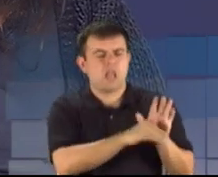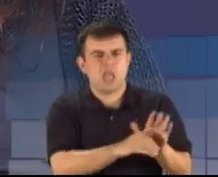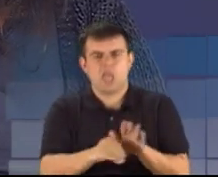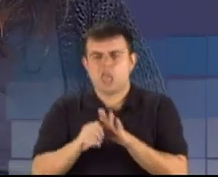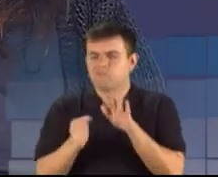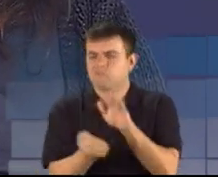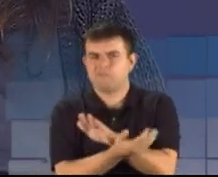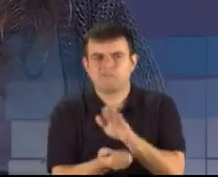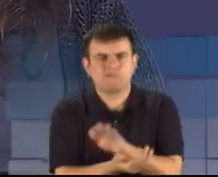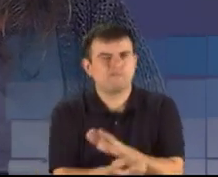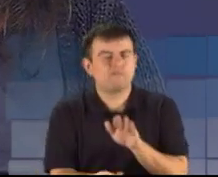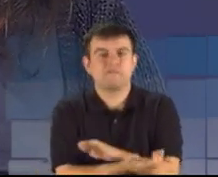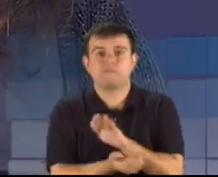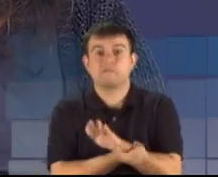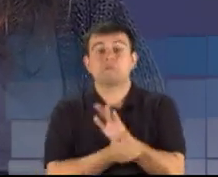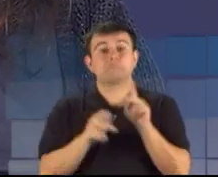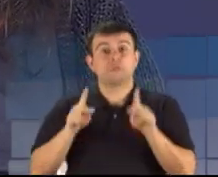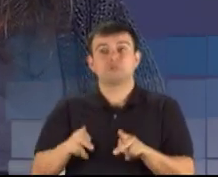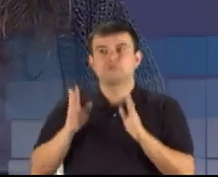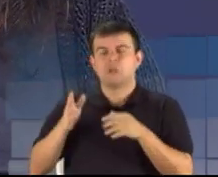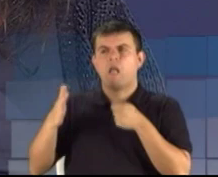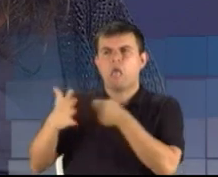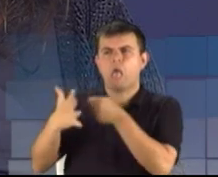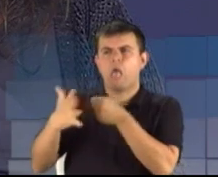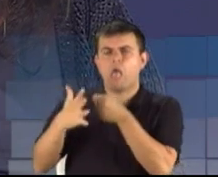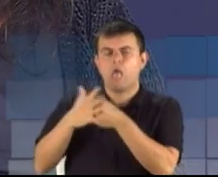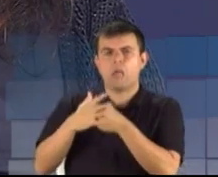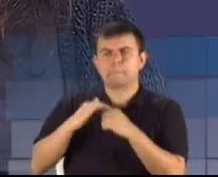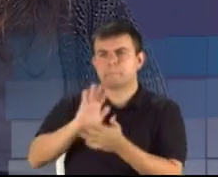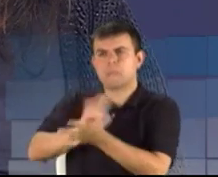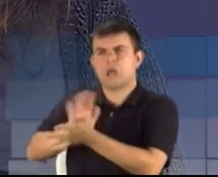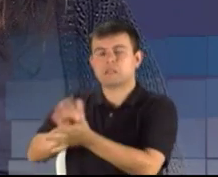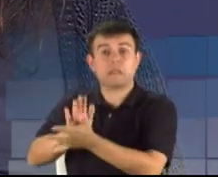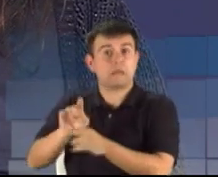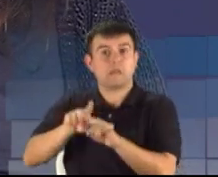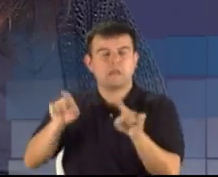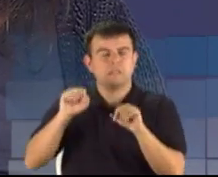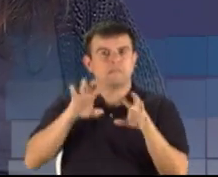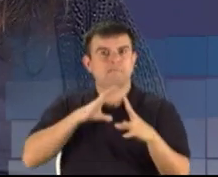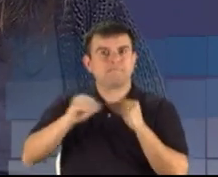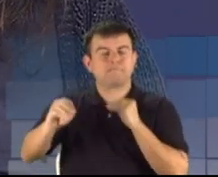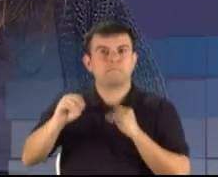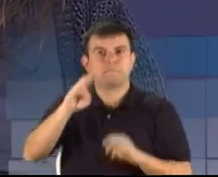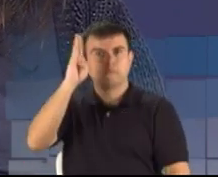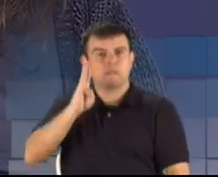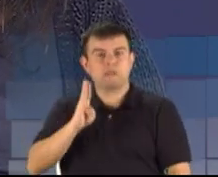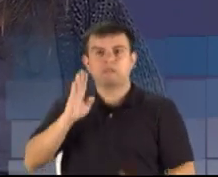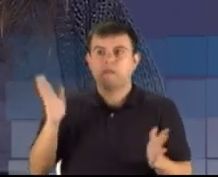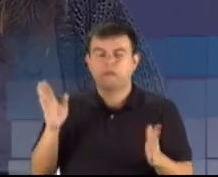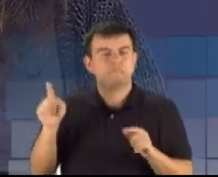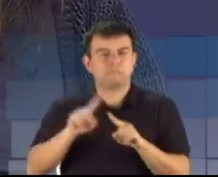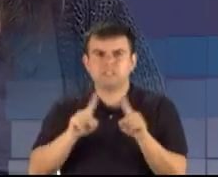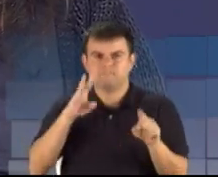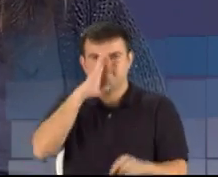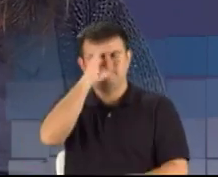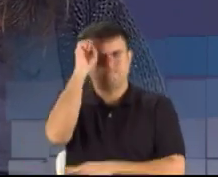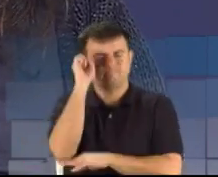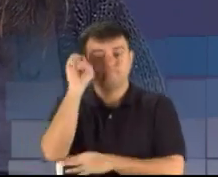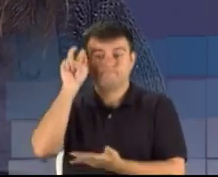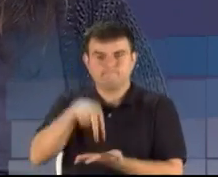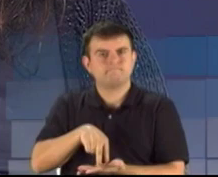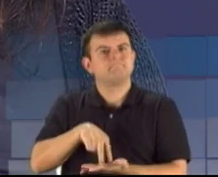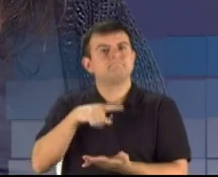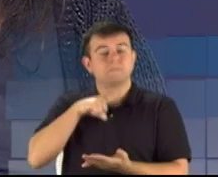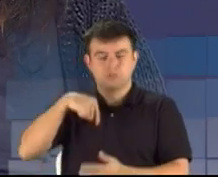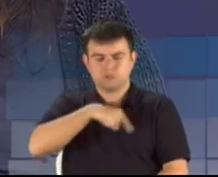já foi ameaçado de morte, teve que sair do Brasil e segue firme, porque o PSOL não se vende e não se rende. A gente tem